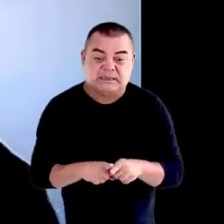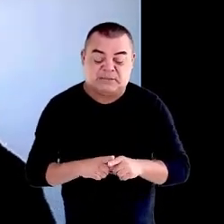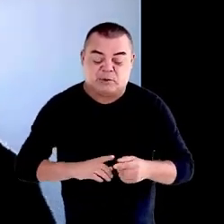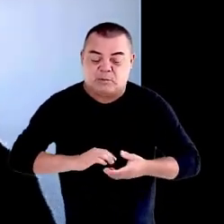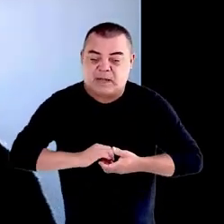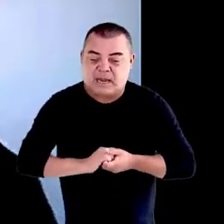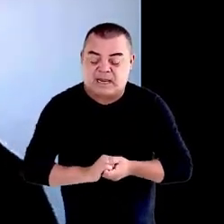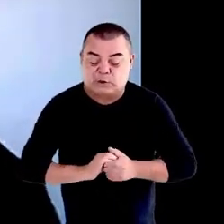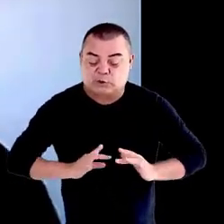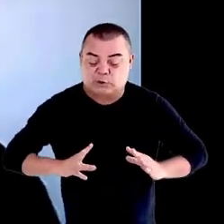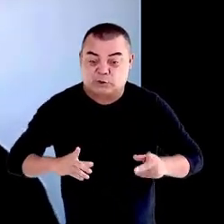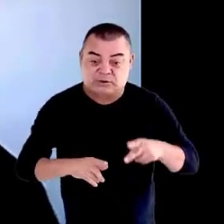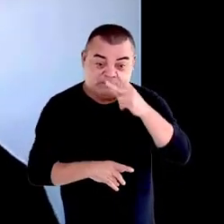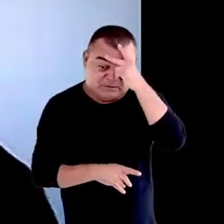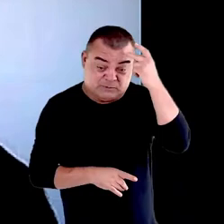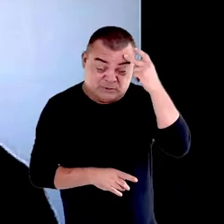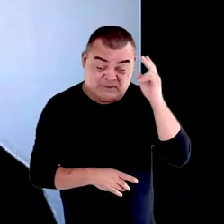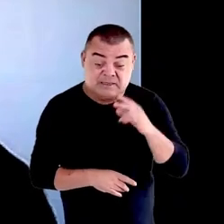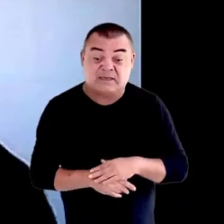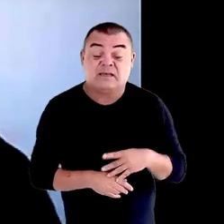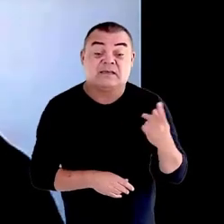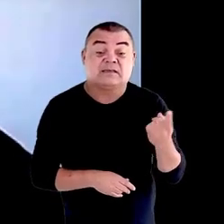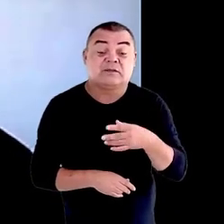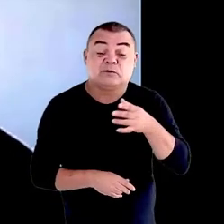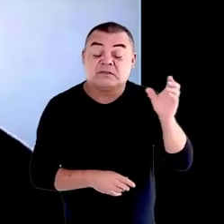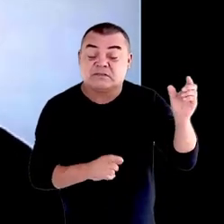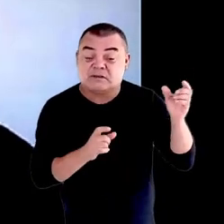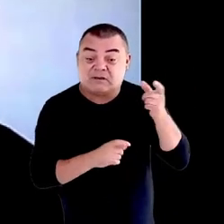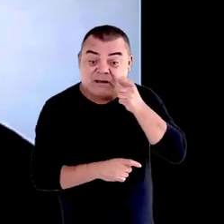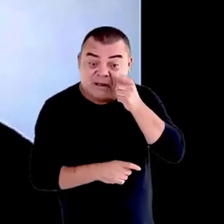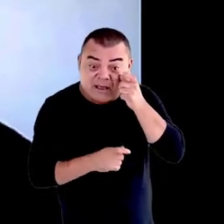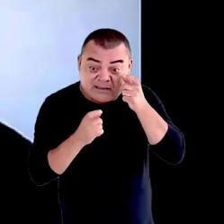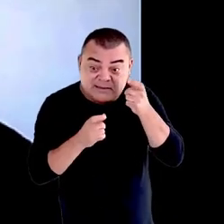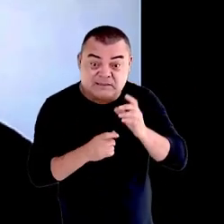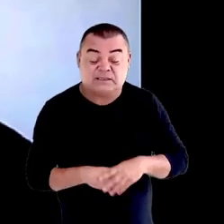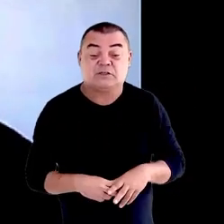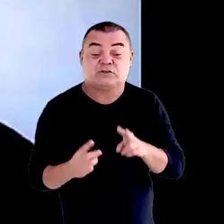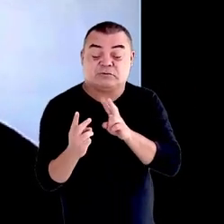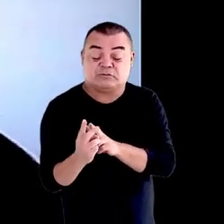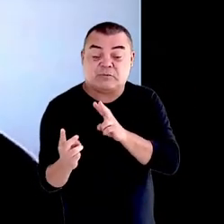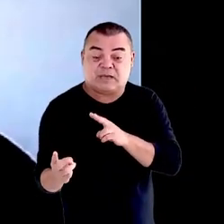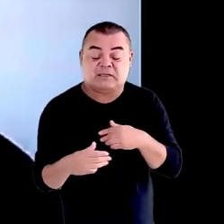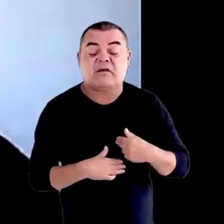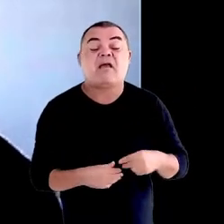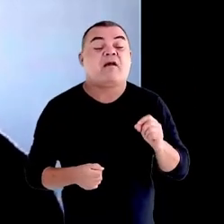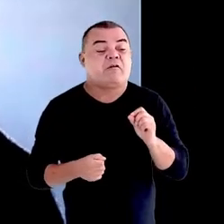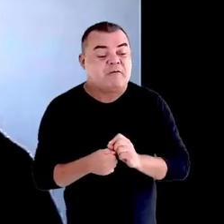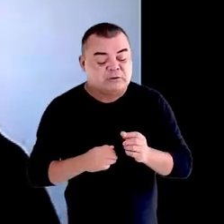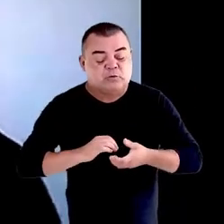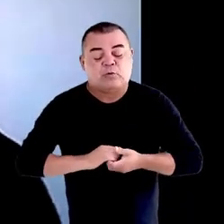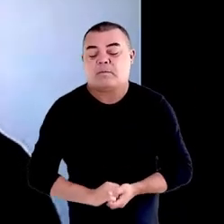todas as pessoas que aqui nos assistem. Faço um cumprimento também especial